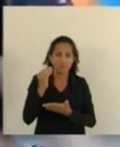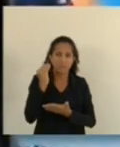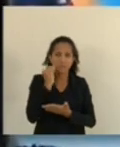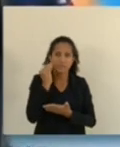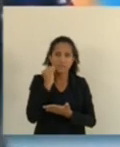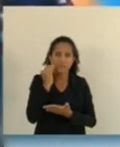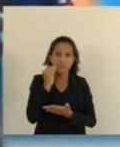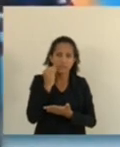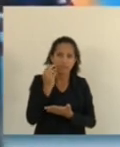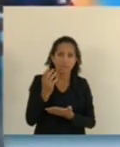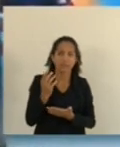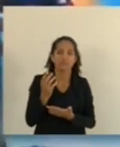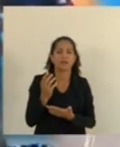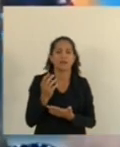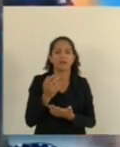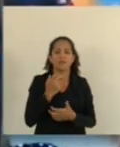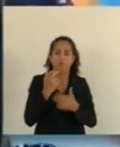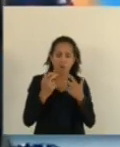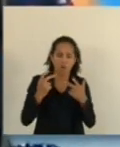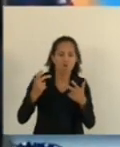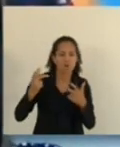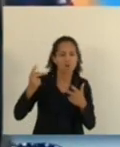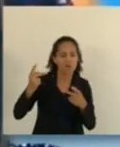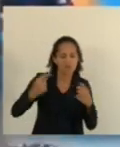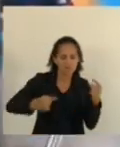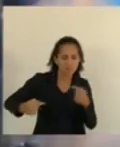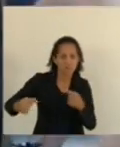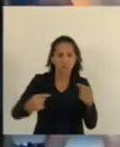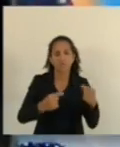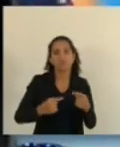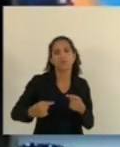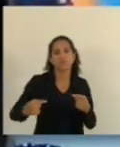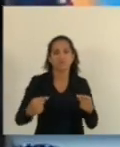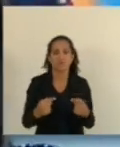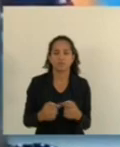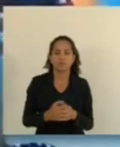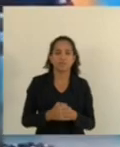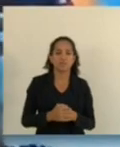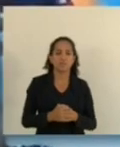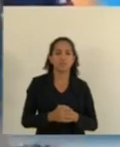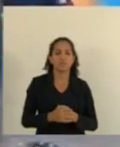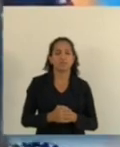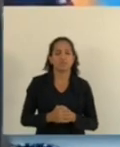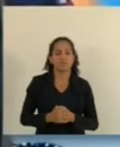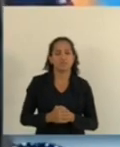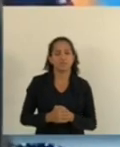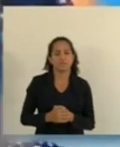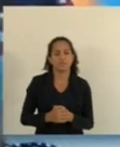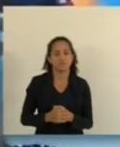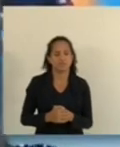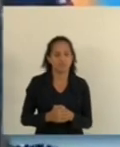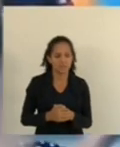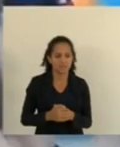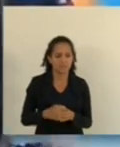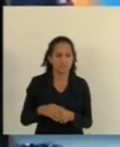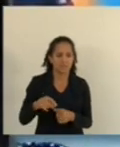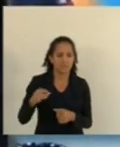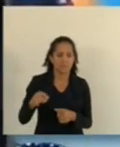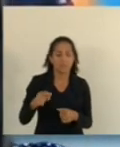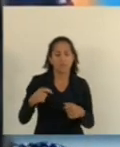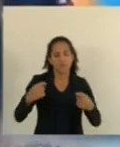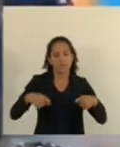dando voz a essas mulheres, para estar tratando políticas que façam equidade, que façam com que essas mulheres possam se